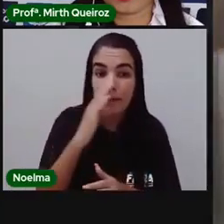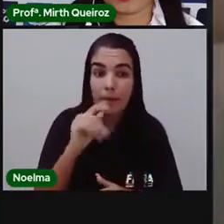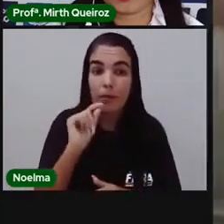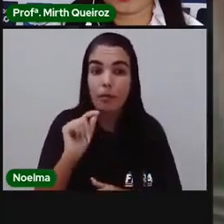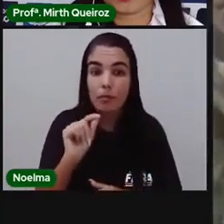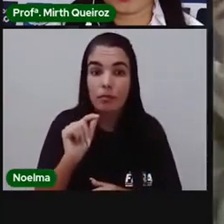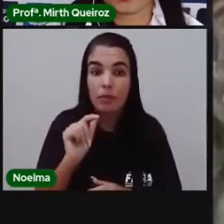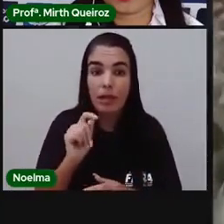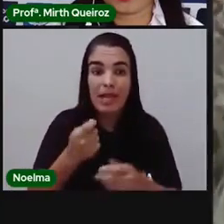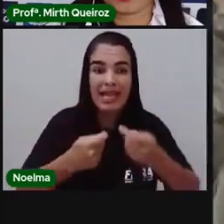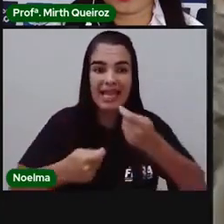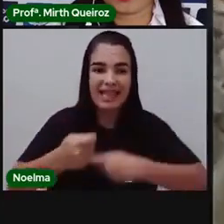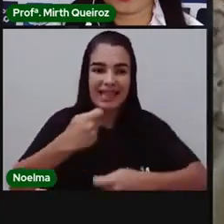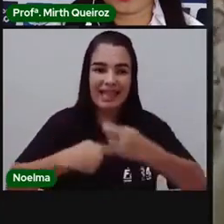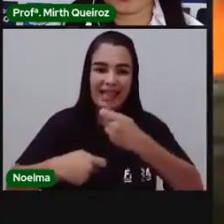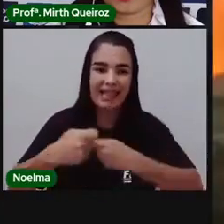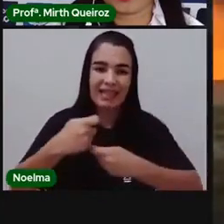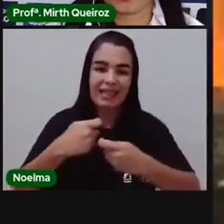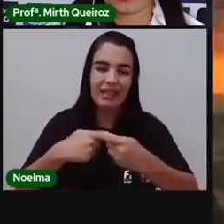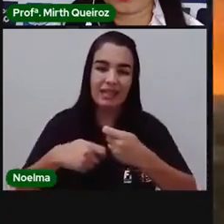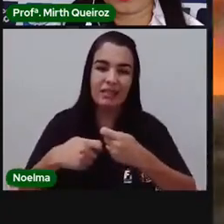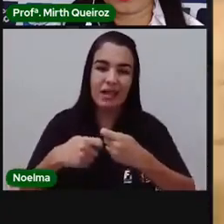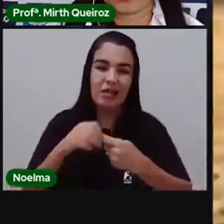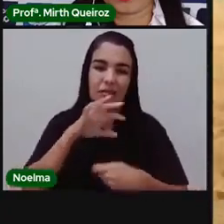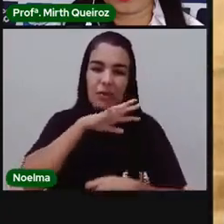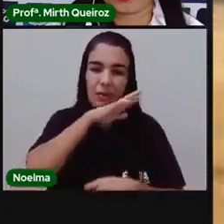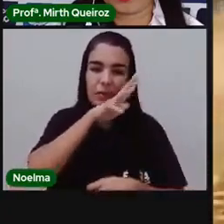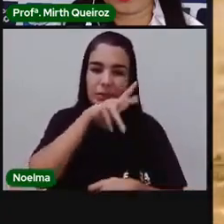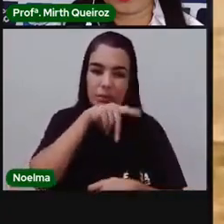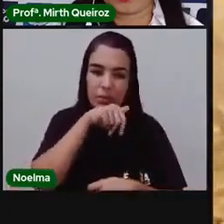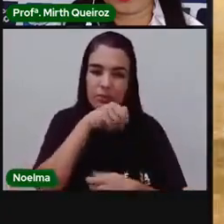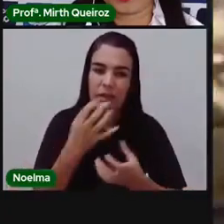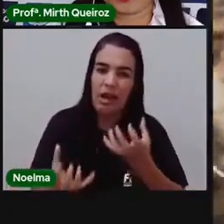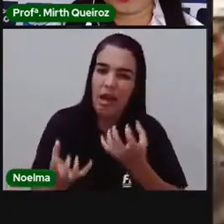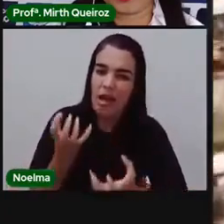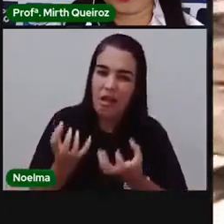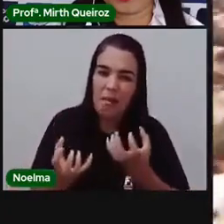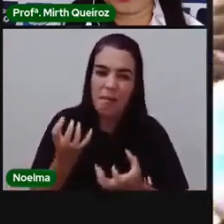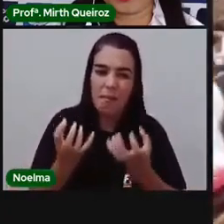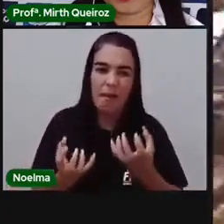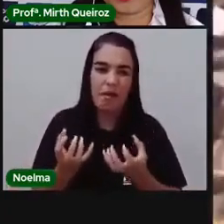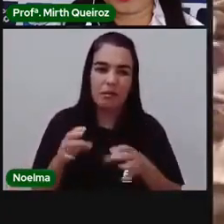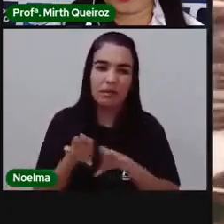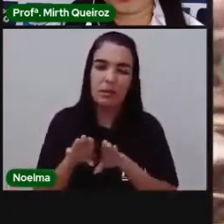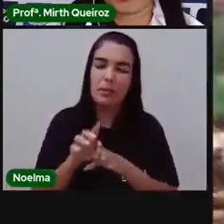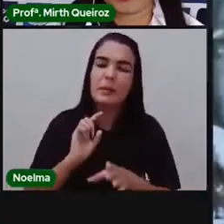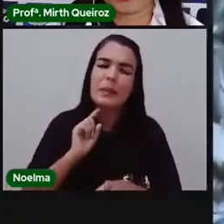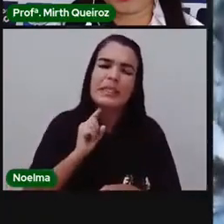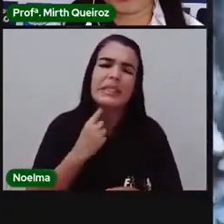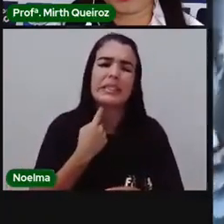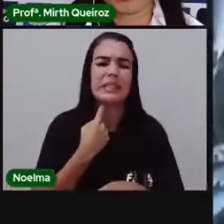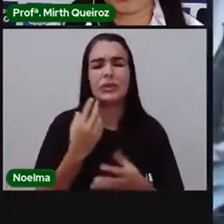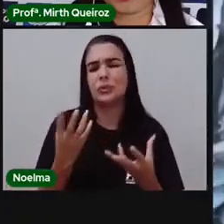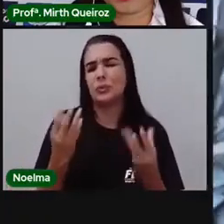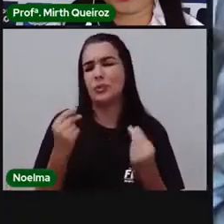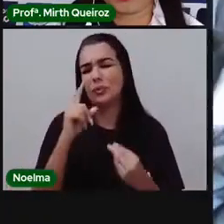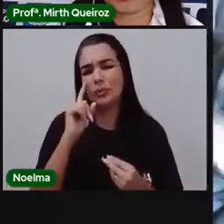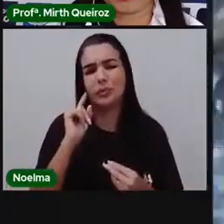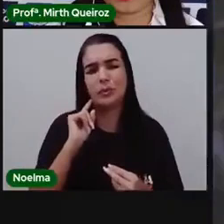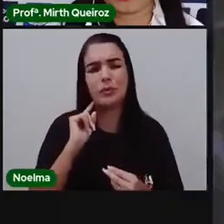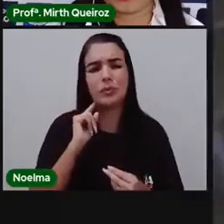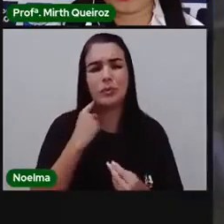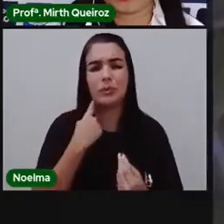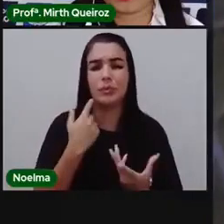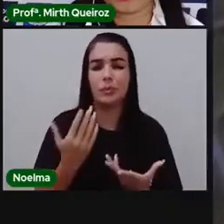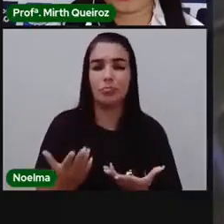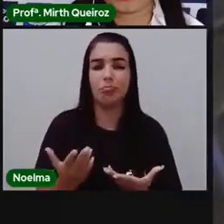tráfico de animais e a caça predatória, queimadas e desmatamento e a poluição e uso excessivo dos recursos naturais.